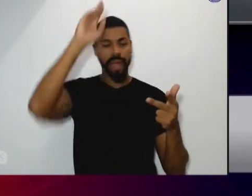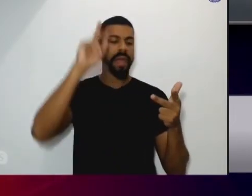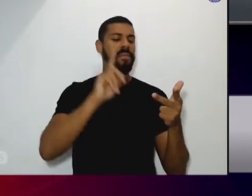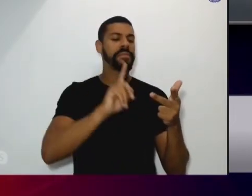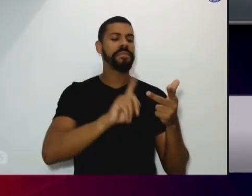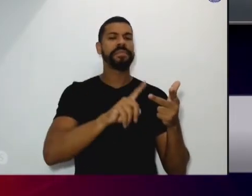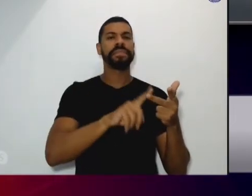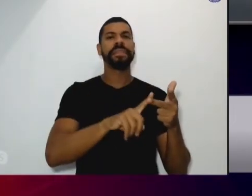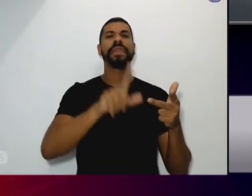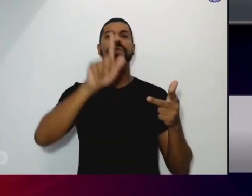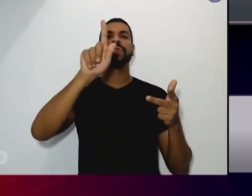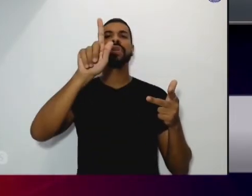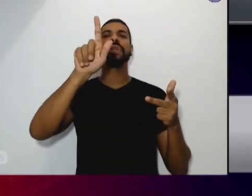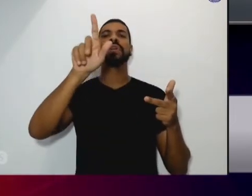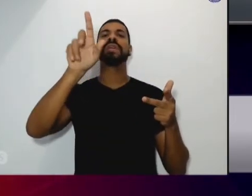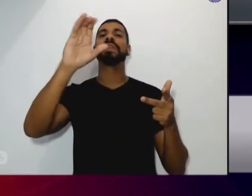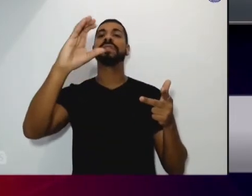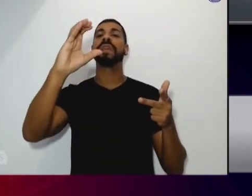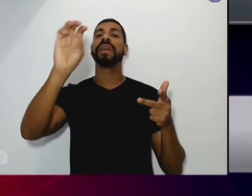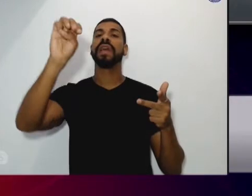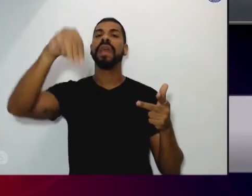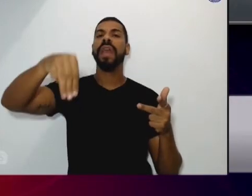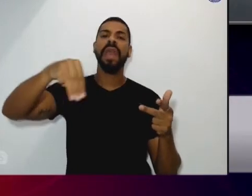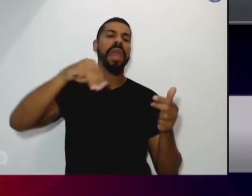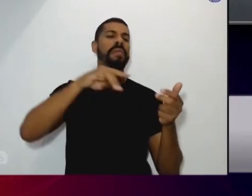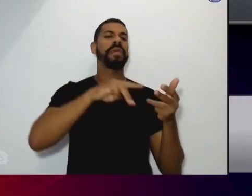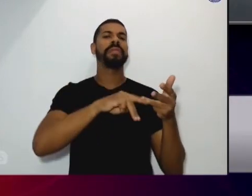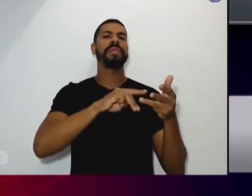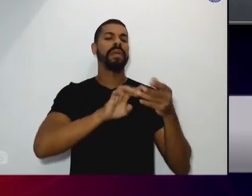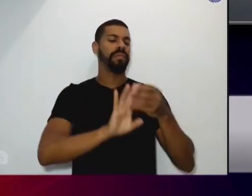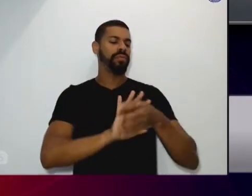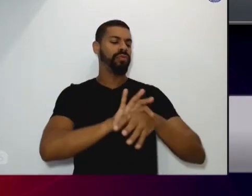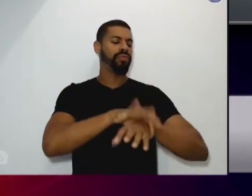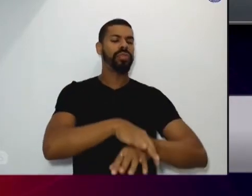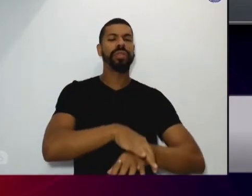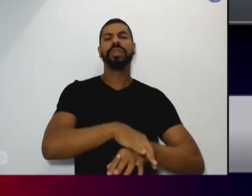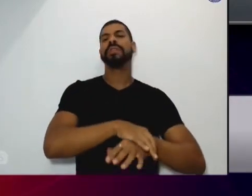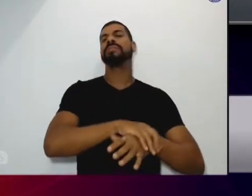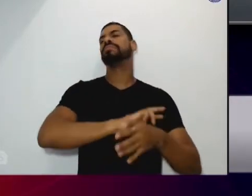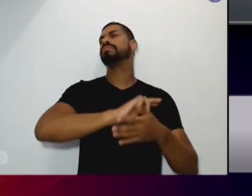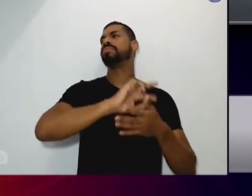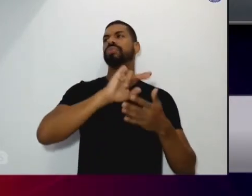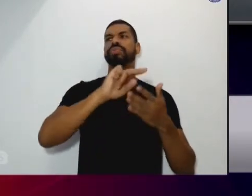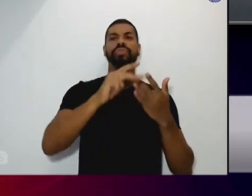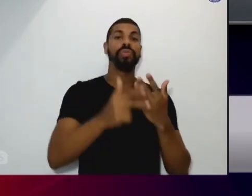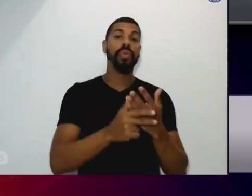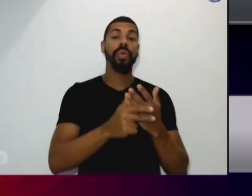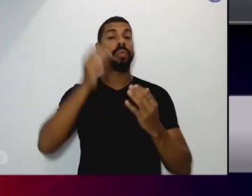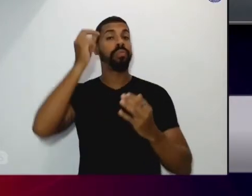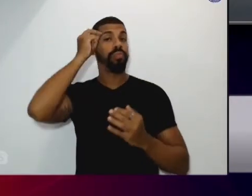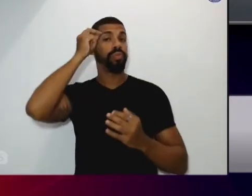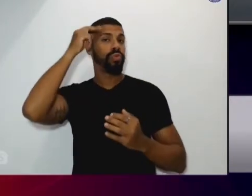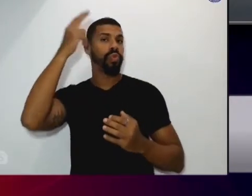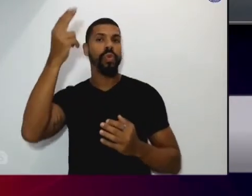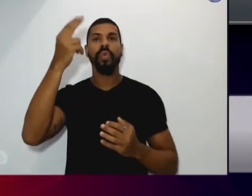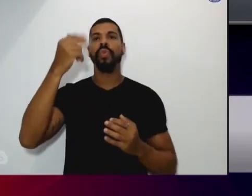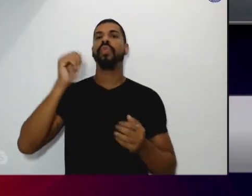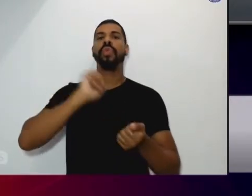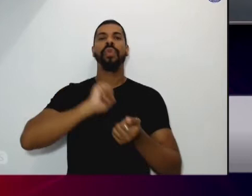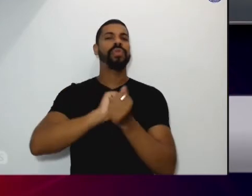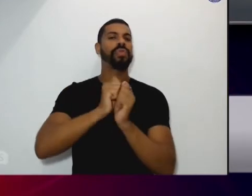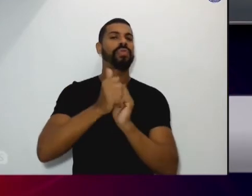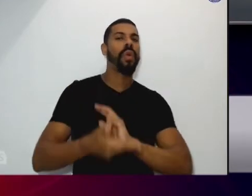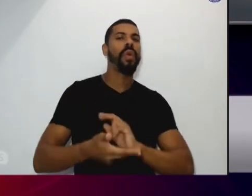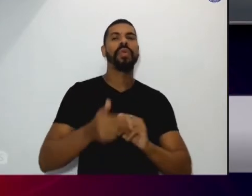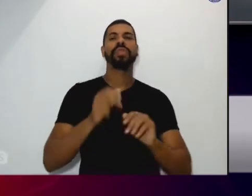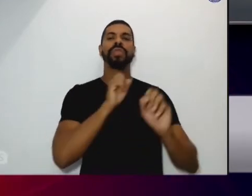parceiros da gente são pessoas ligadas à cultura ao esporte à educação à